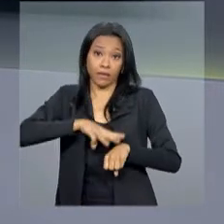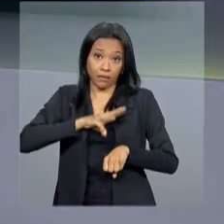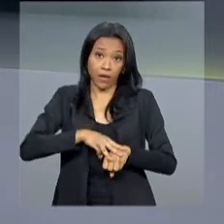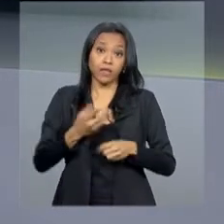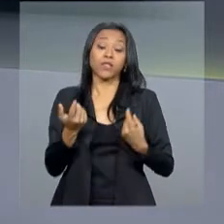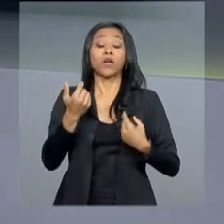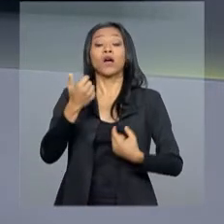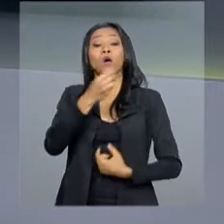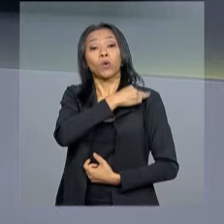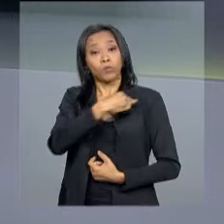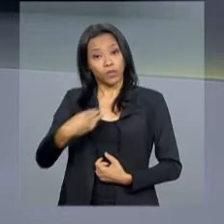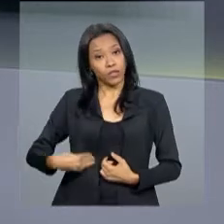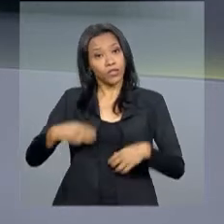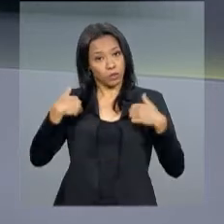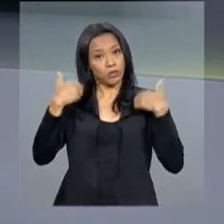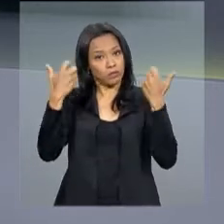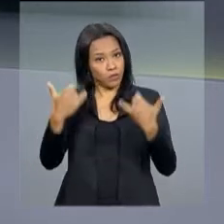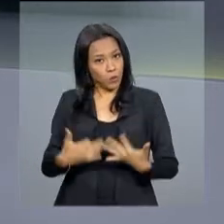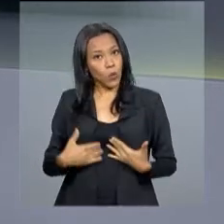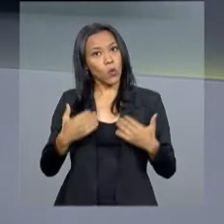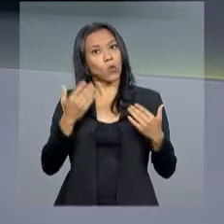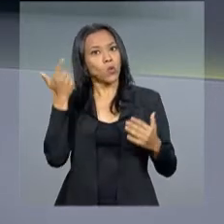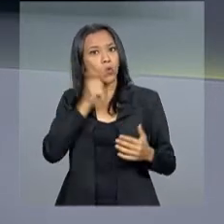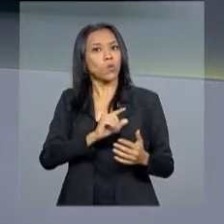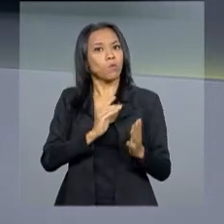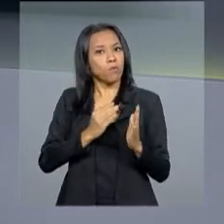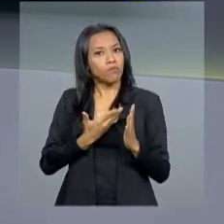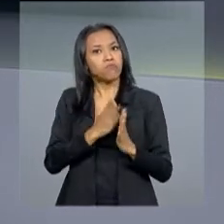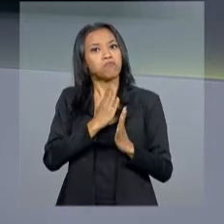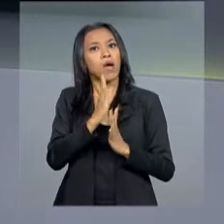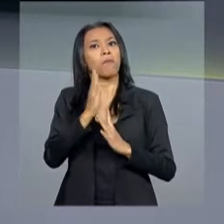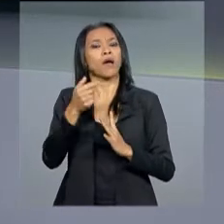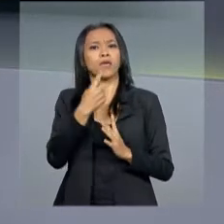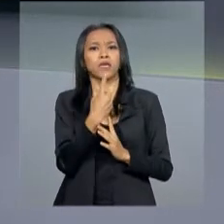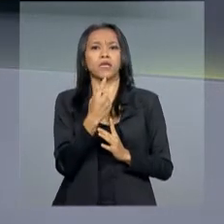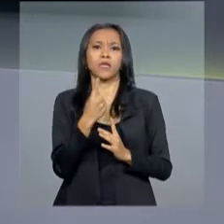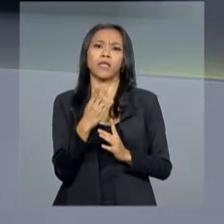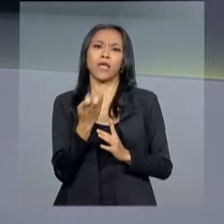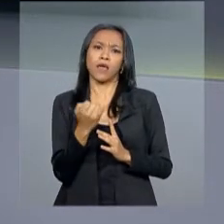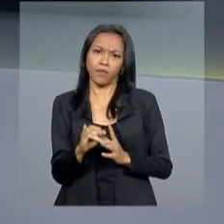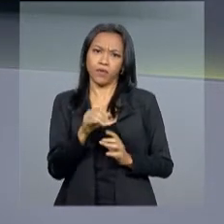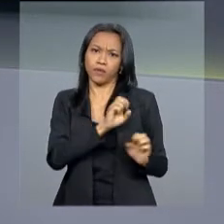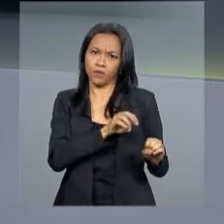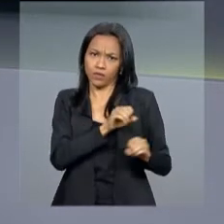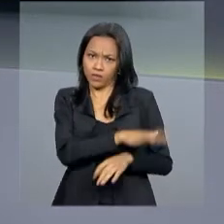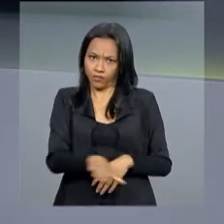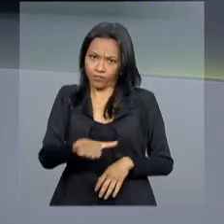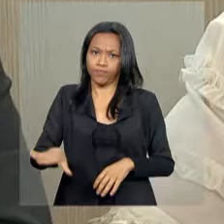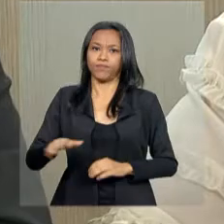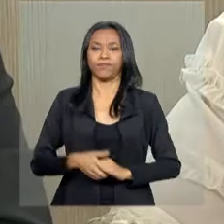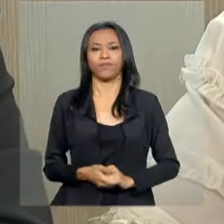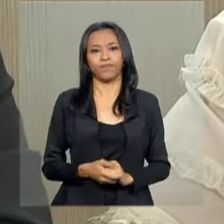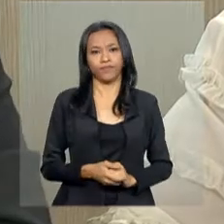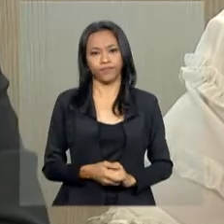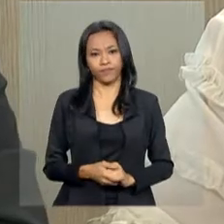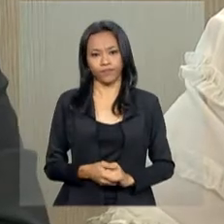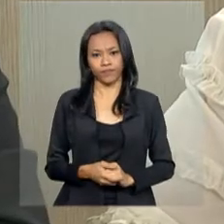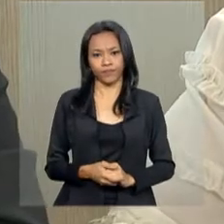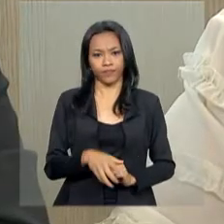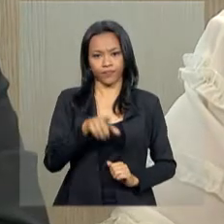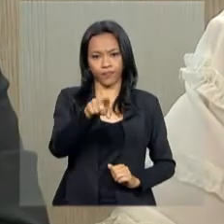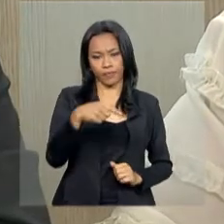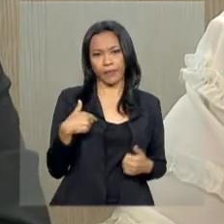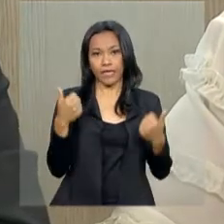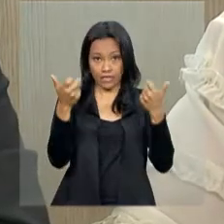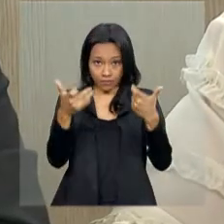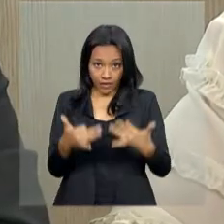Rosely Soares, comentou os avanços no IDEB das escolas nos anos iniciais do ensino fundamental. Quando você